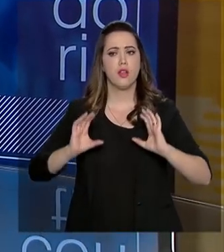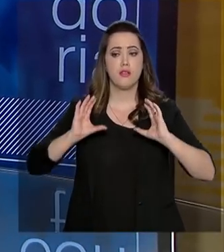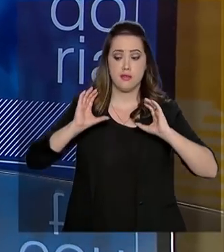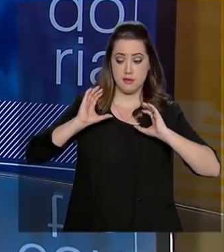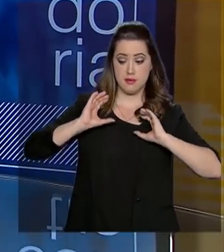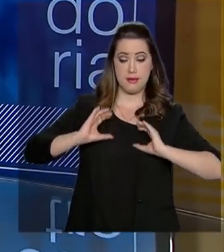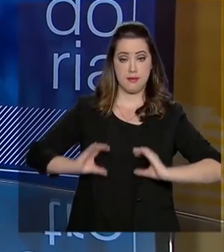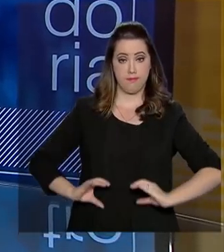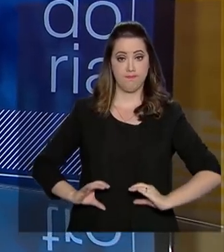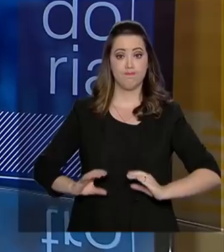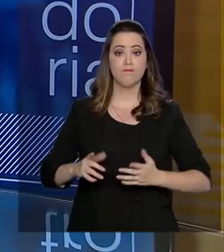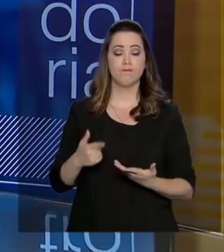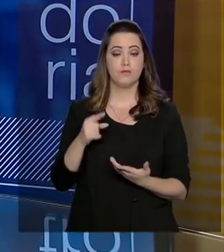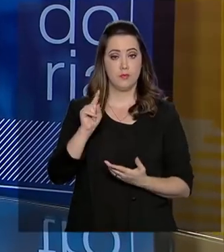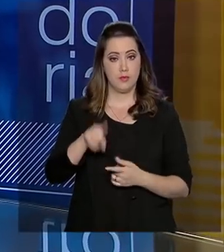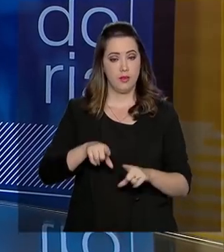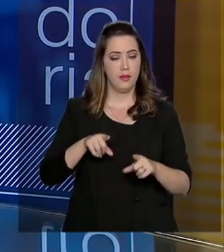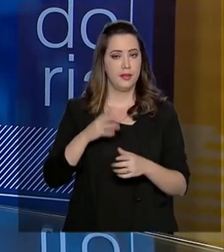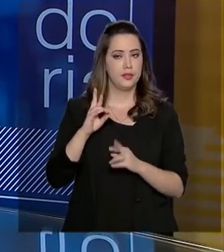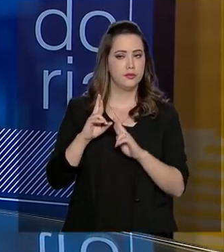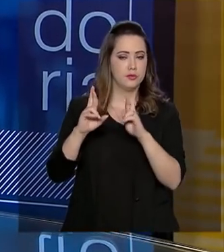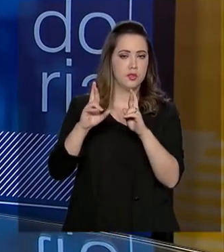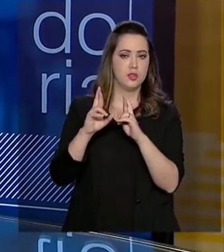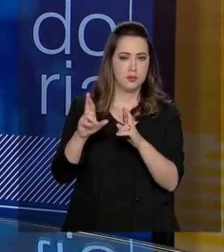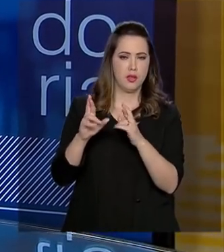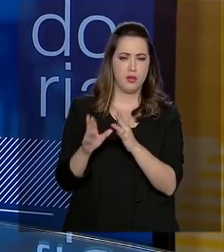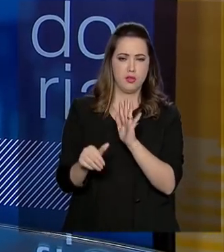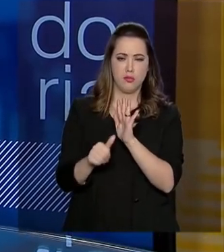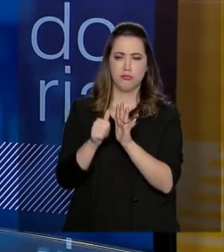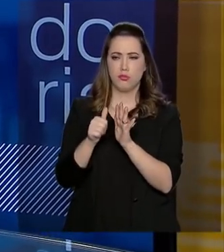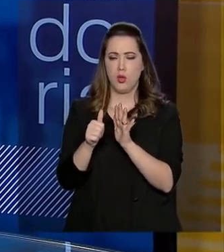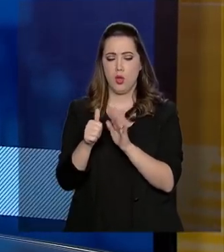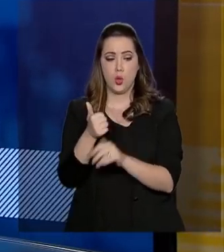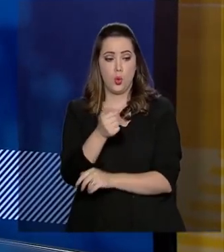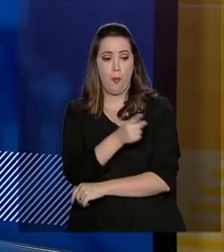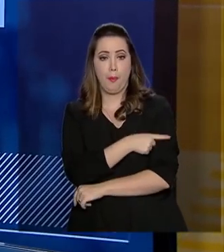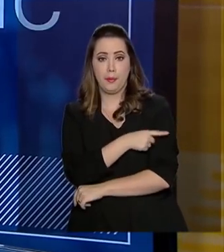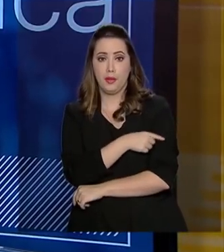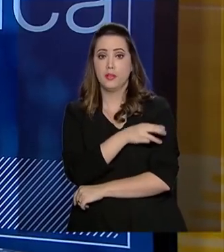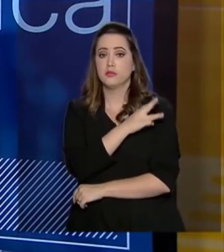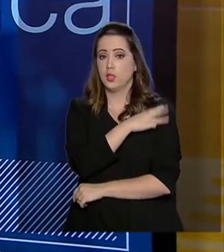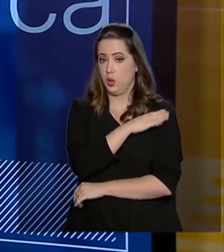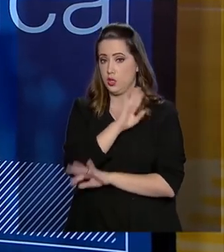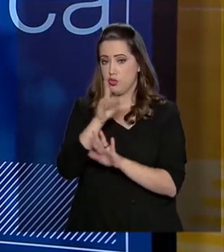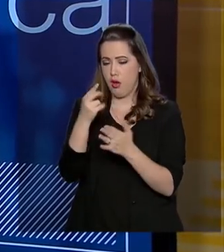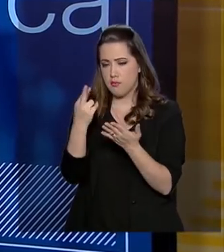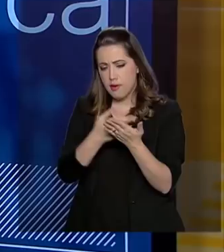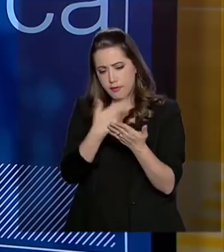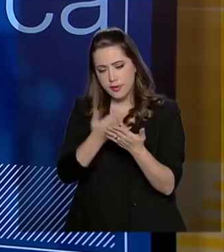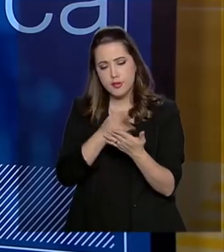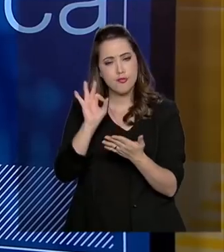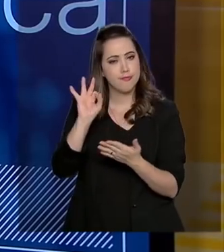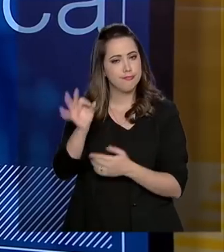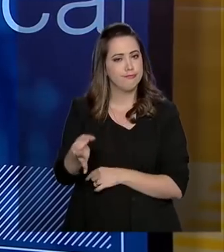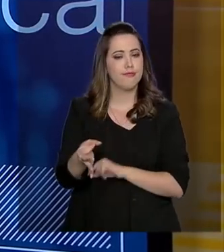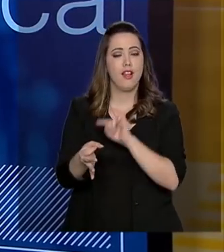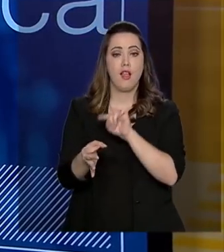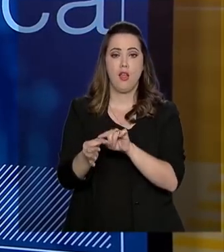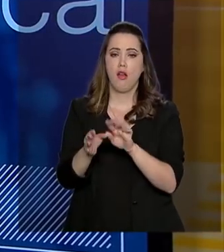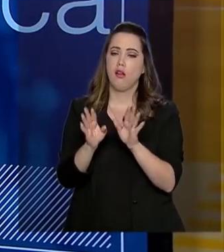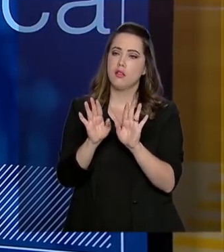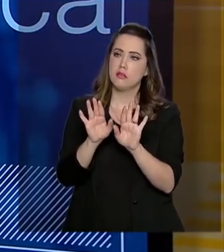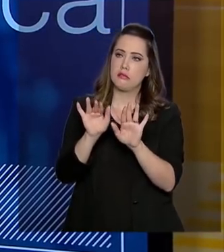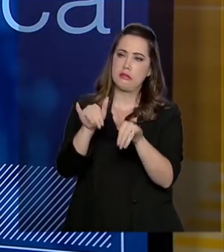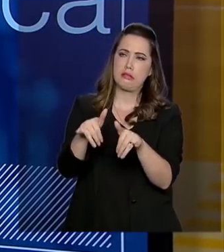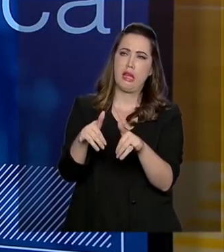dessas pessoas. Então, a gente já espera aí, o material do primeiro ao terceiro ano ficou pronto agora, as revistas. Estamos fechando do quarto e do quinto